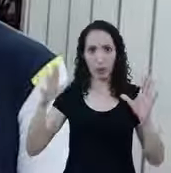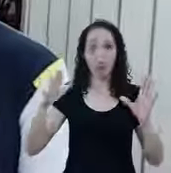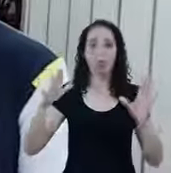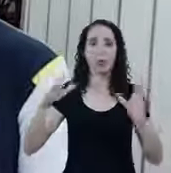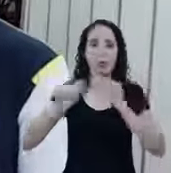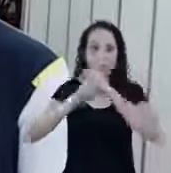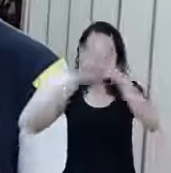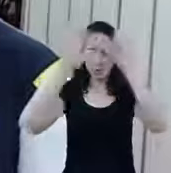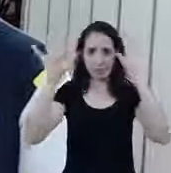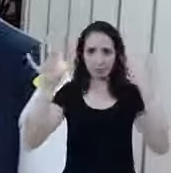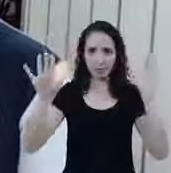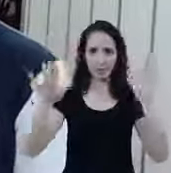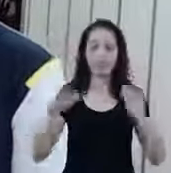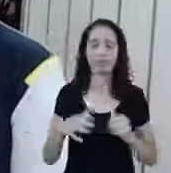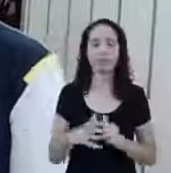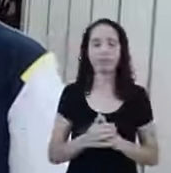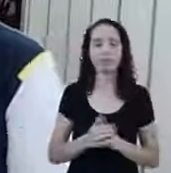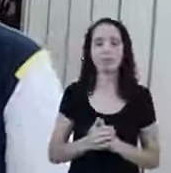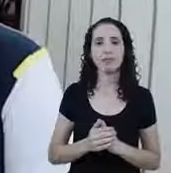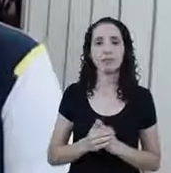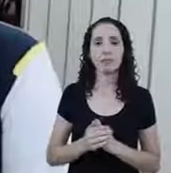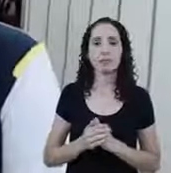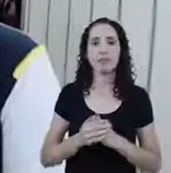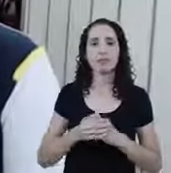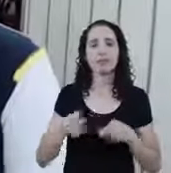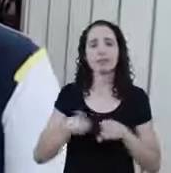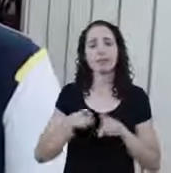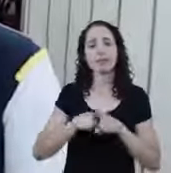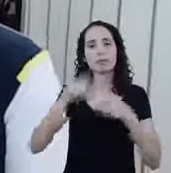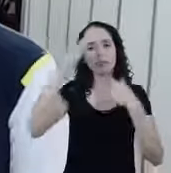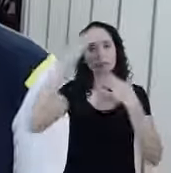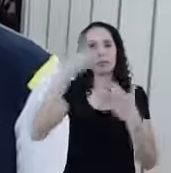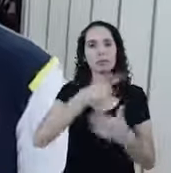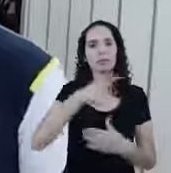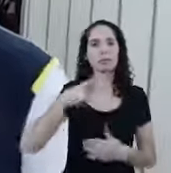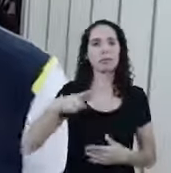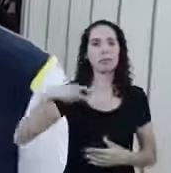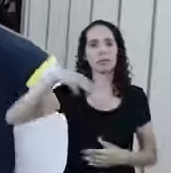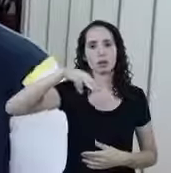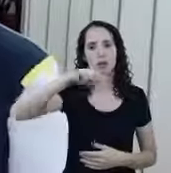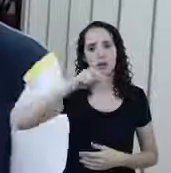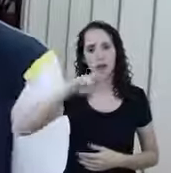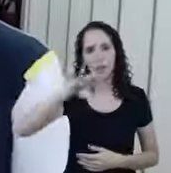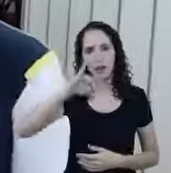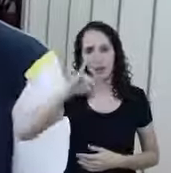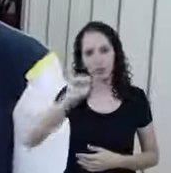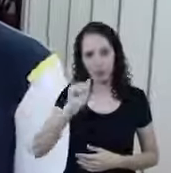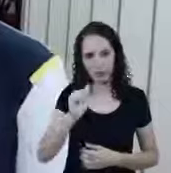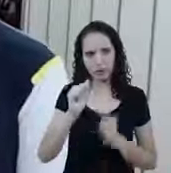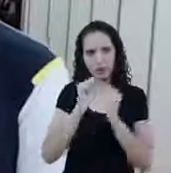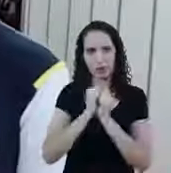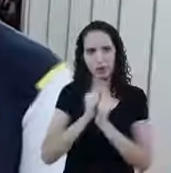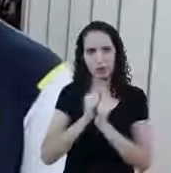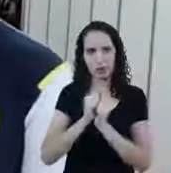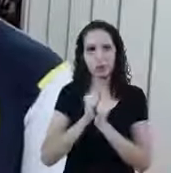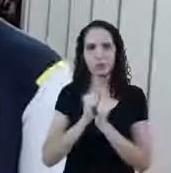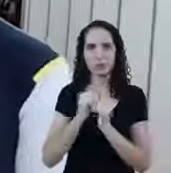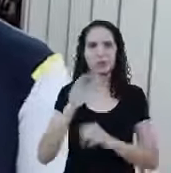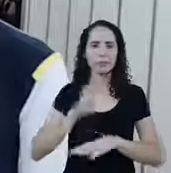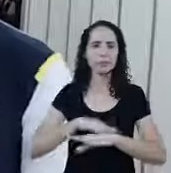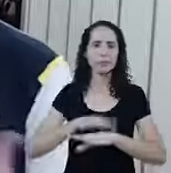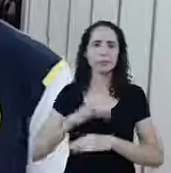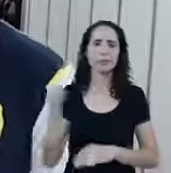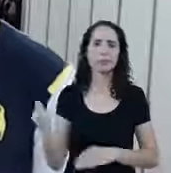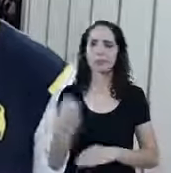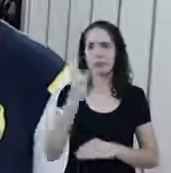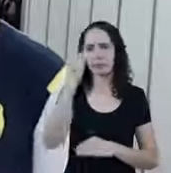aqui E agradecer A pastora Marcia Por estar aqui Também conosco Nesse momento Tão importante Que